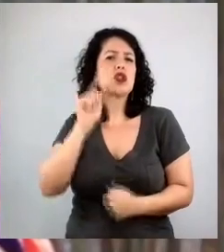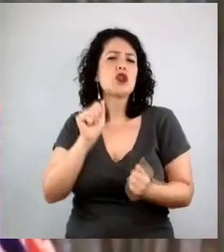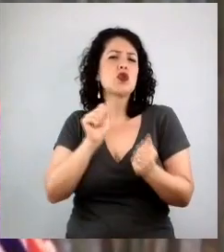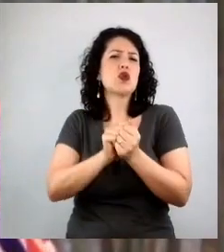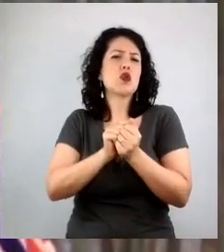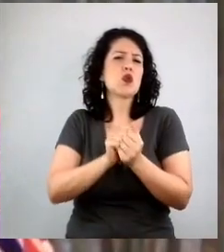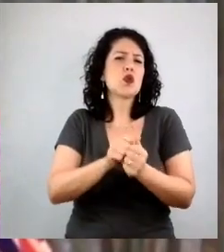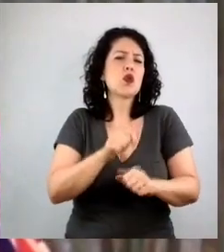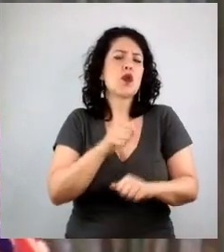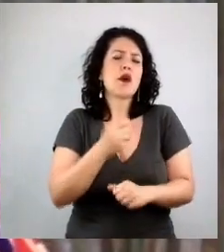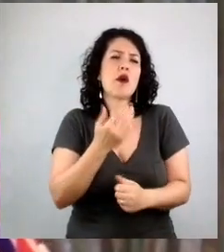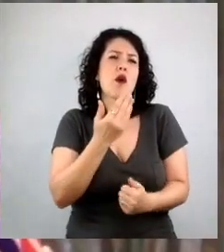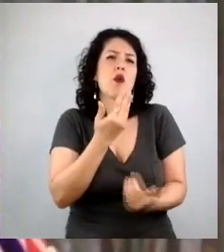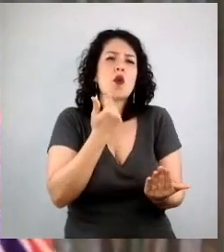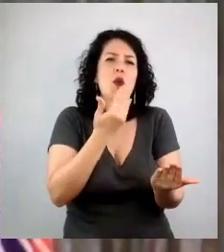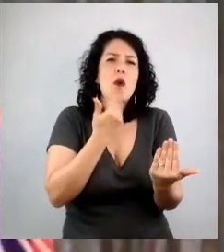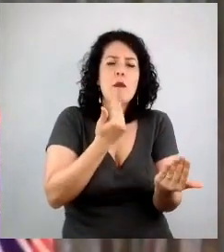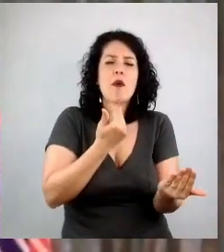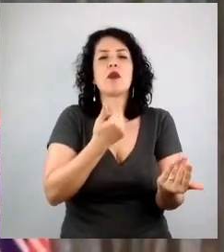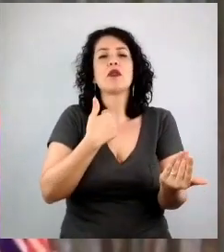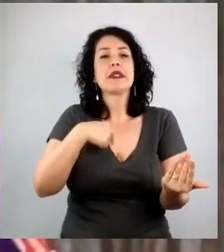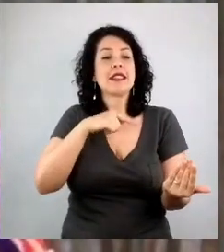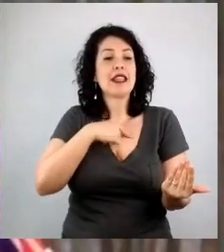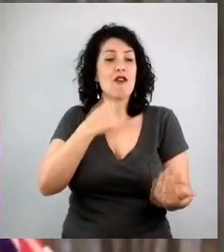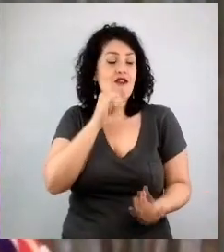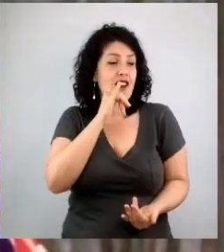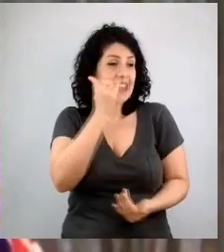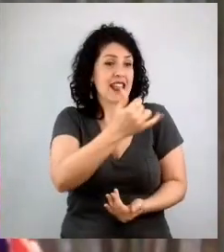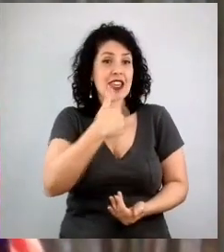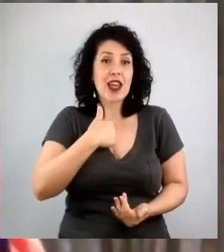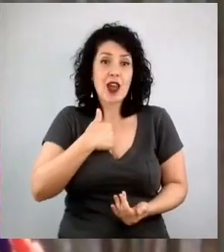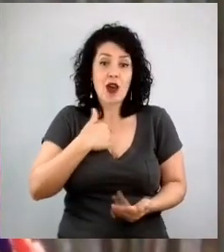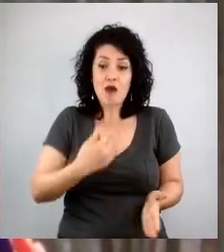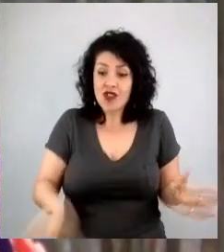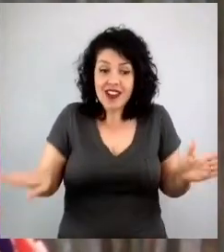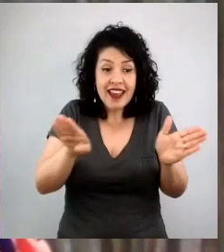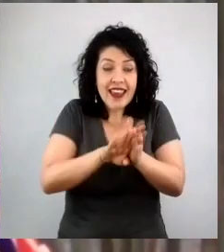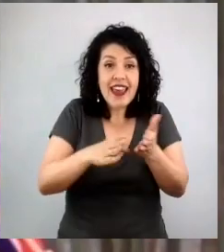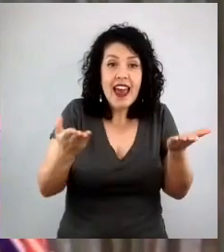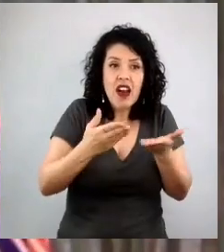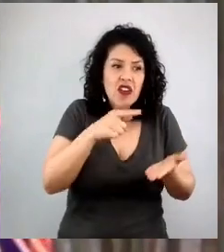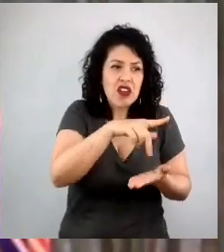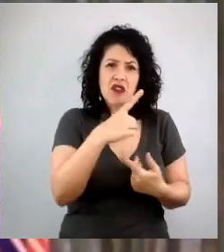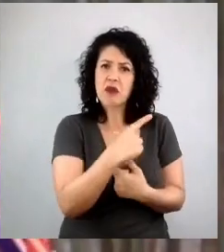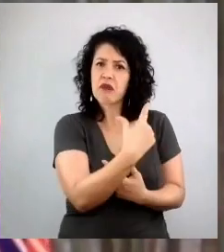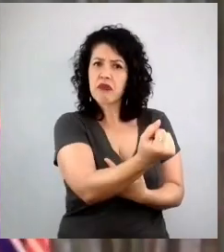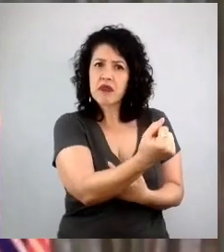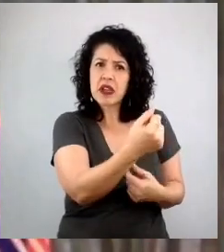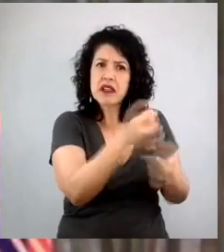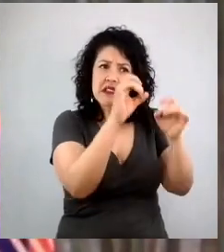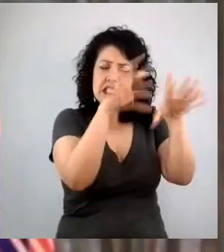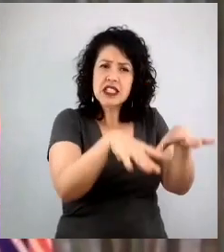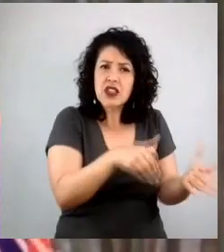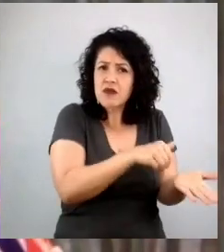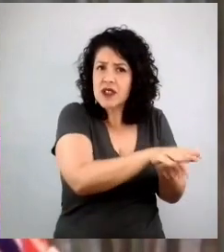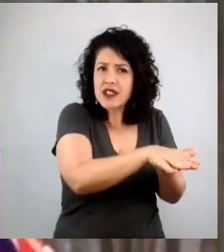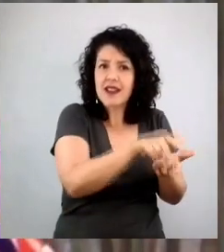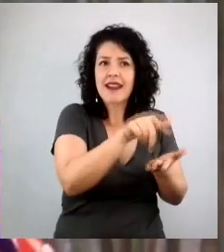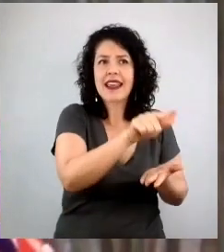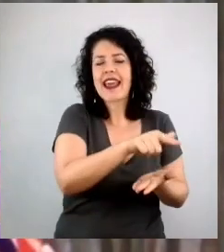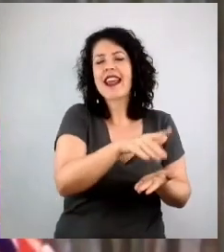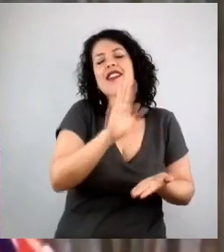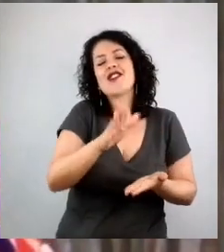poxa, Marina, acabei de chegar e você está saindo aí do mundo das agências. Ela, na época, já estava saindo para virar palhaça.